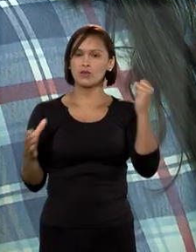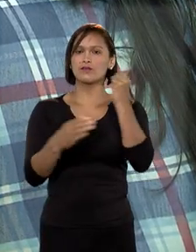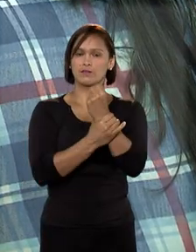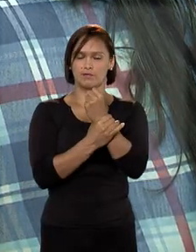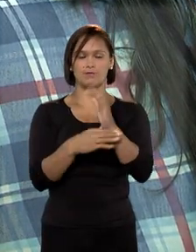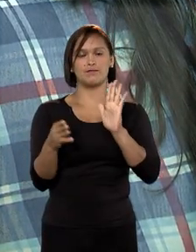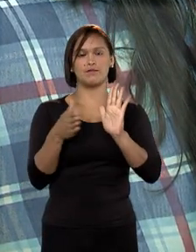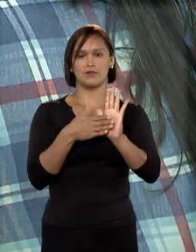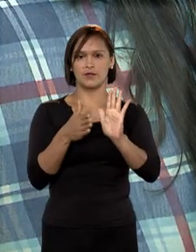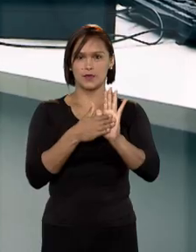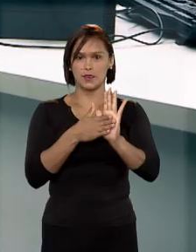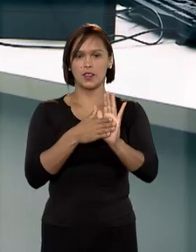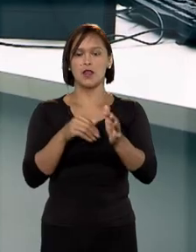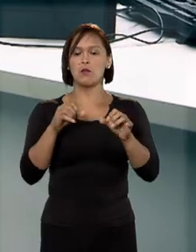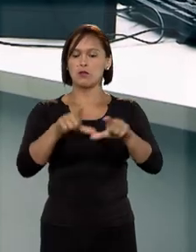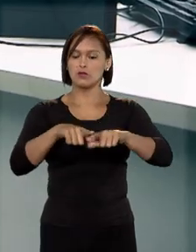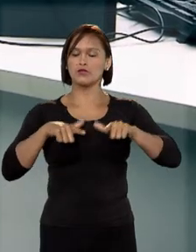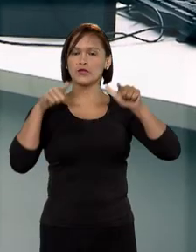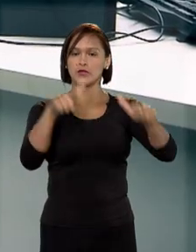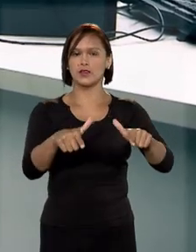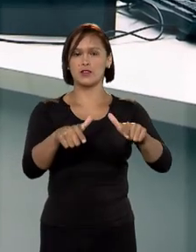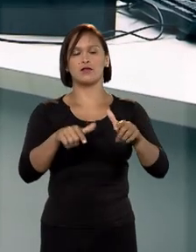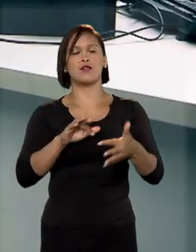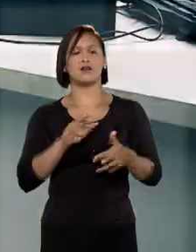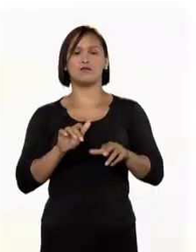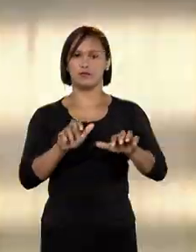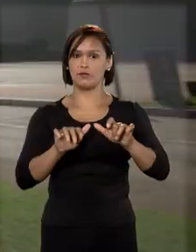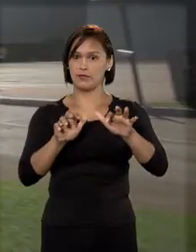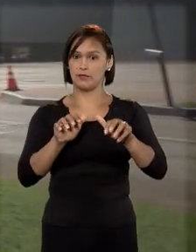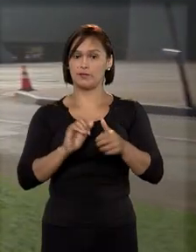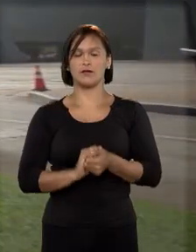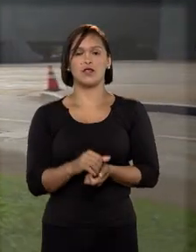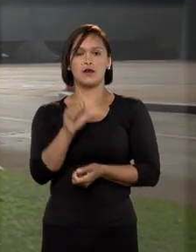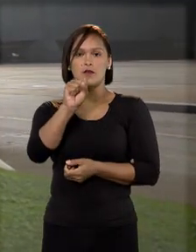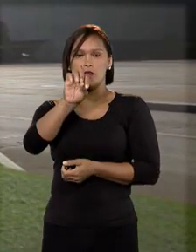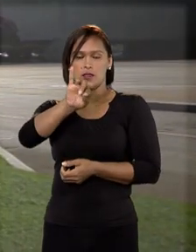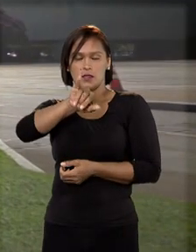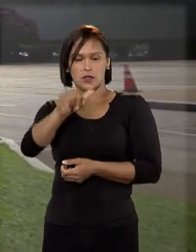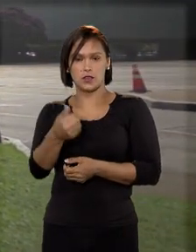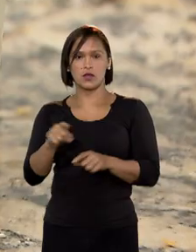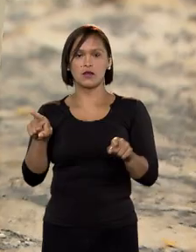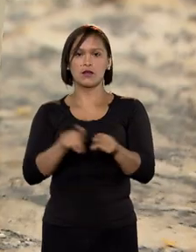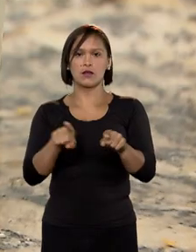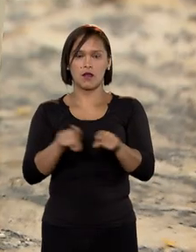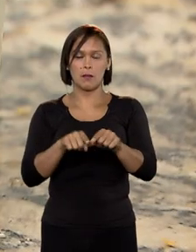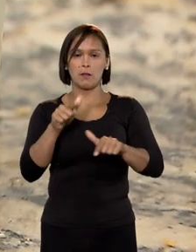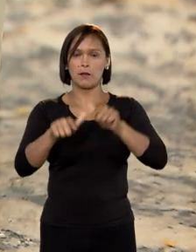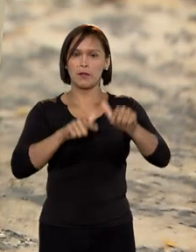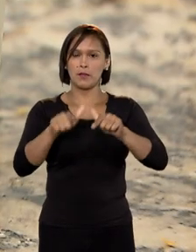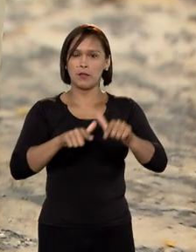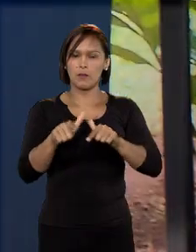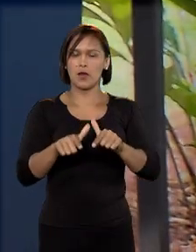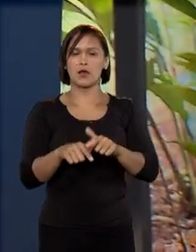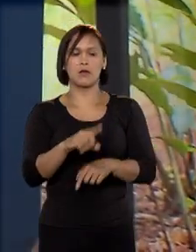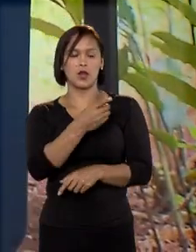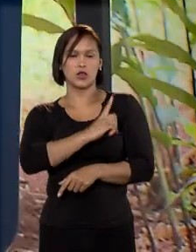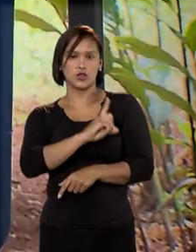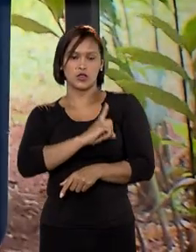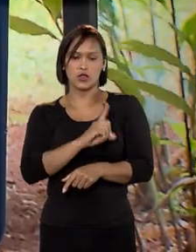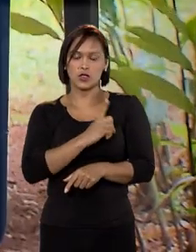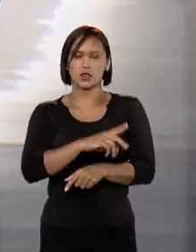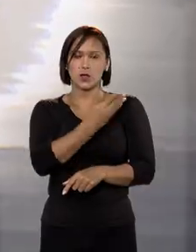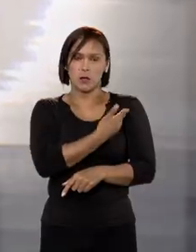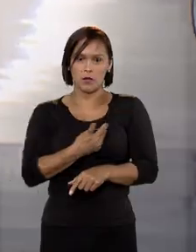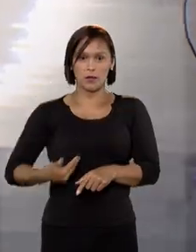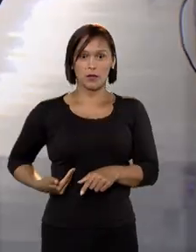segurança garantida por certificação digital. O tribunal ainda trabalha pela implantação de uma gestão pública